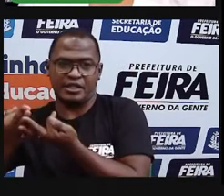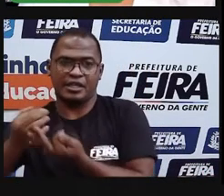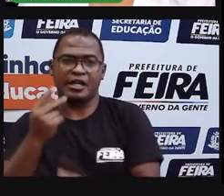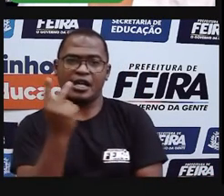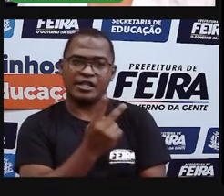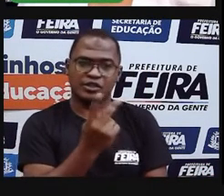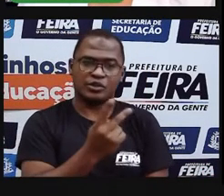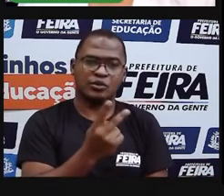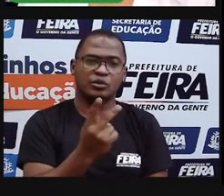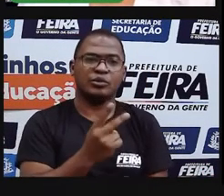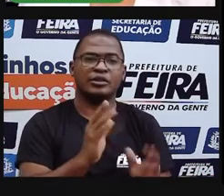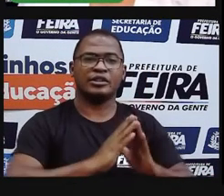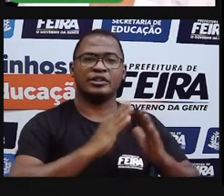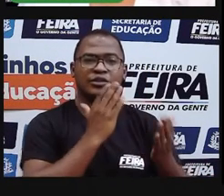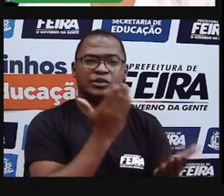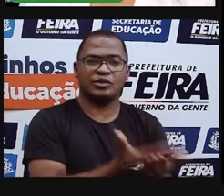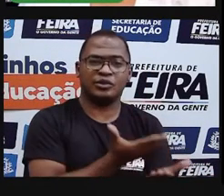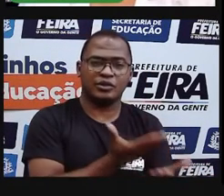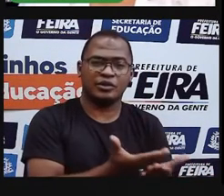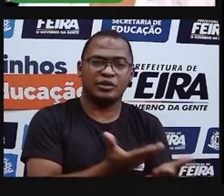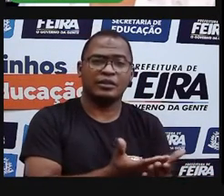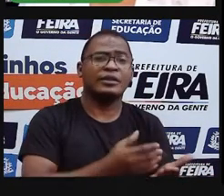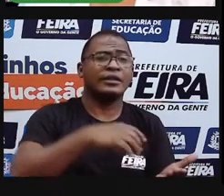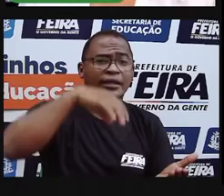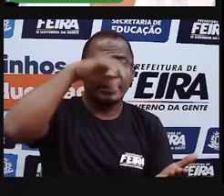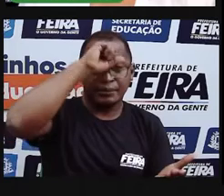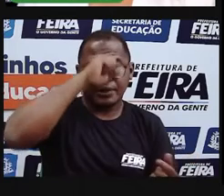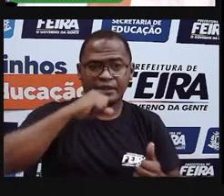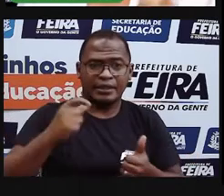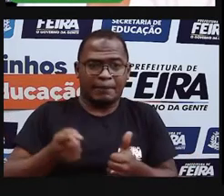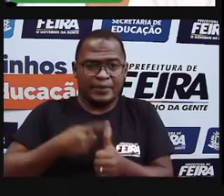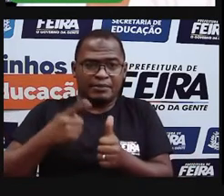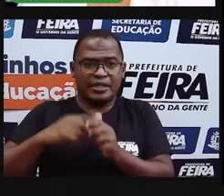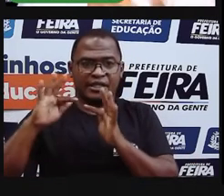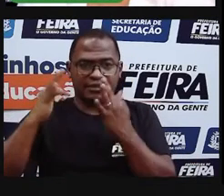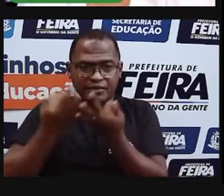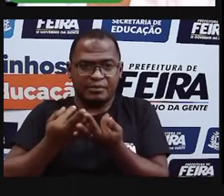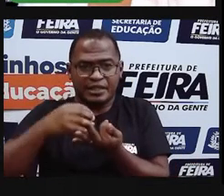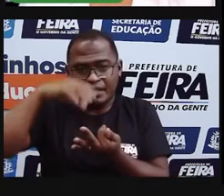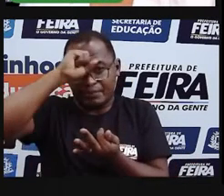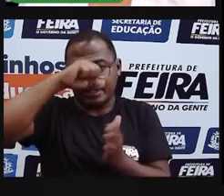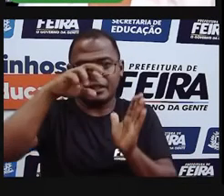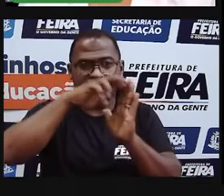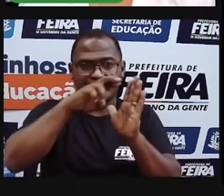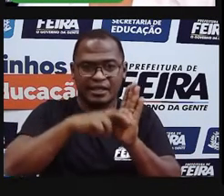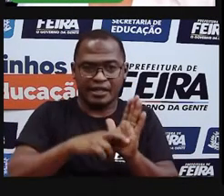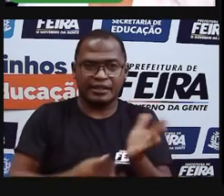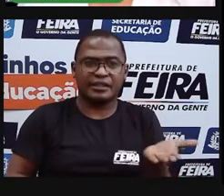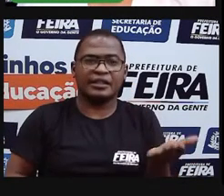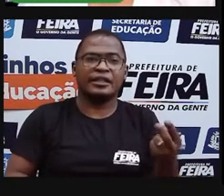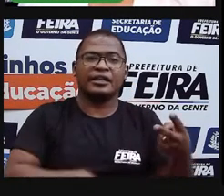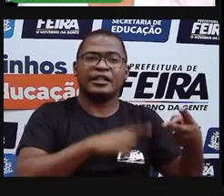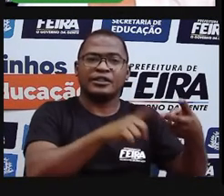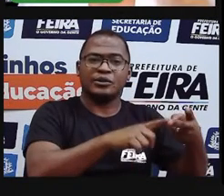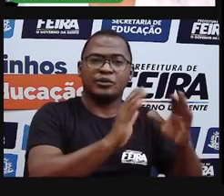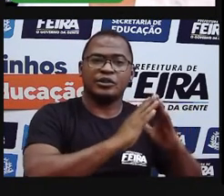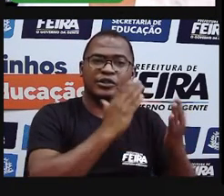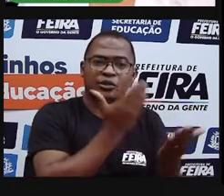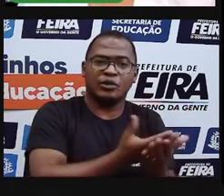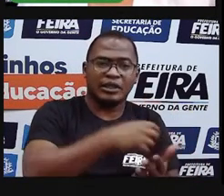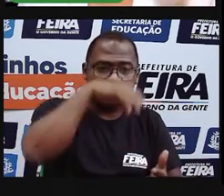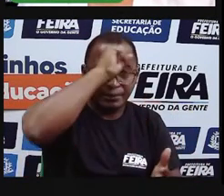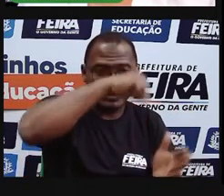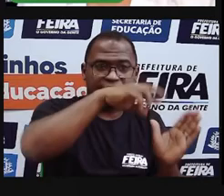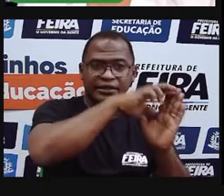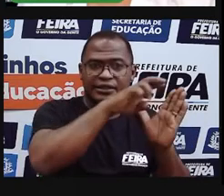aprende também, tanto com a primeira, quanto com a segunda, os valores, as regras, as normas de convivência, né? Aquilo que a gente pode